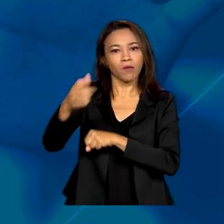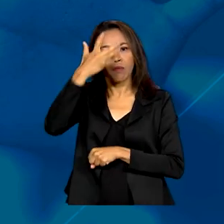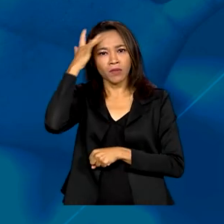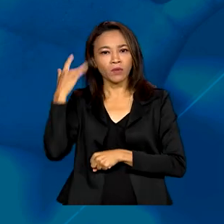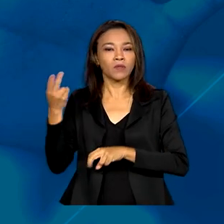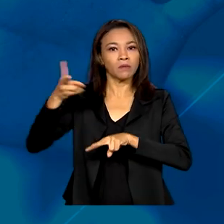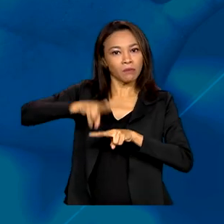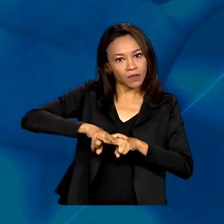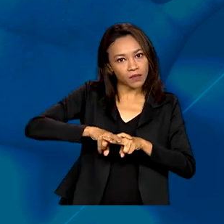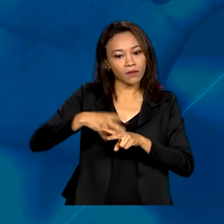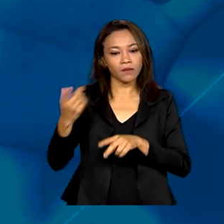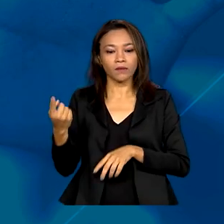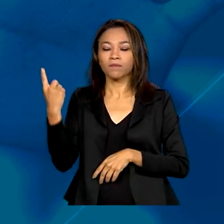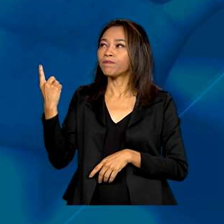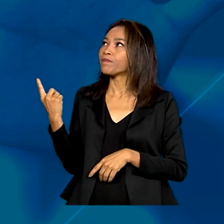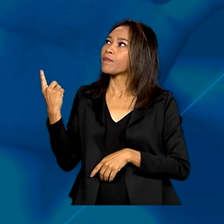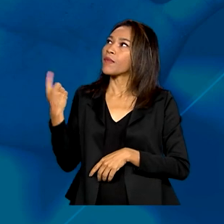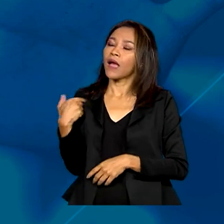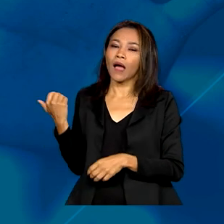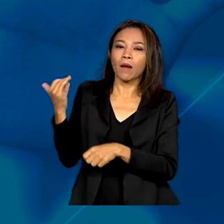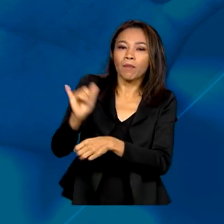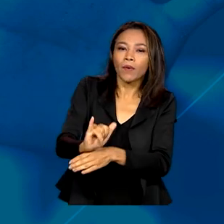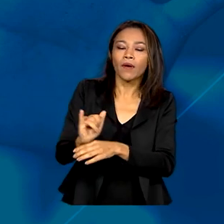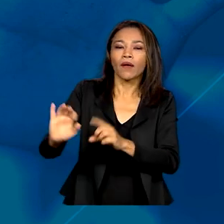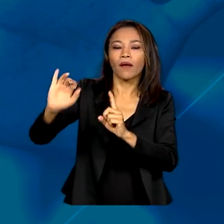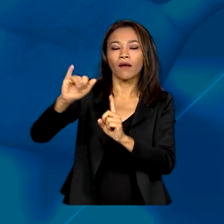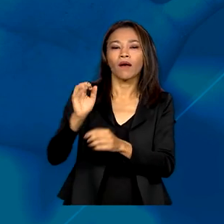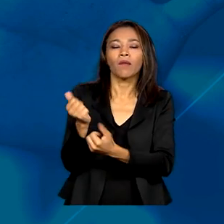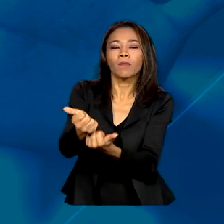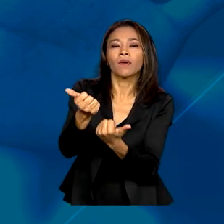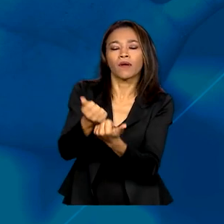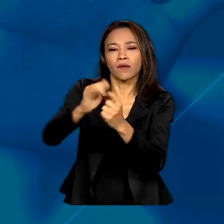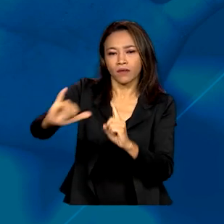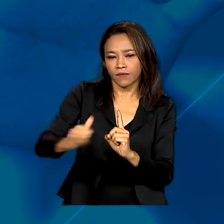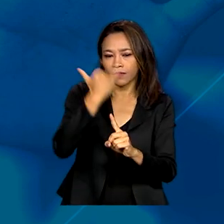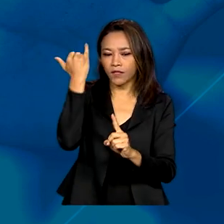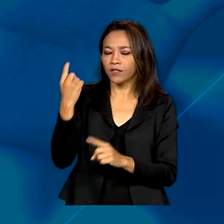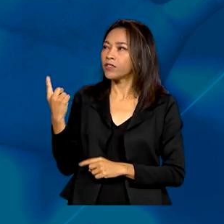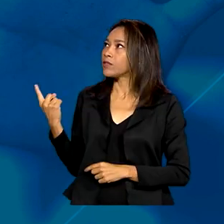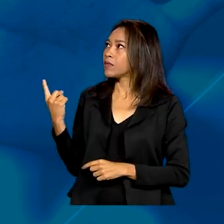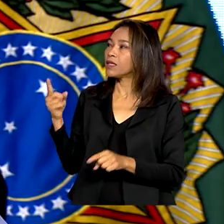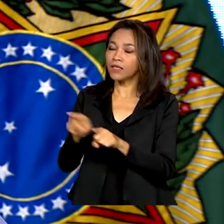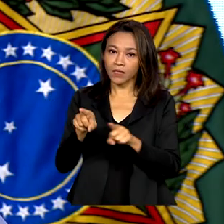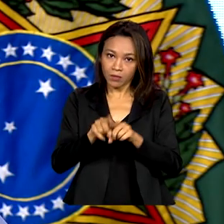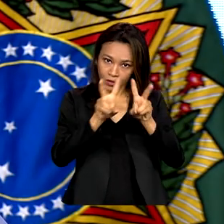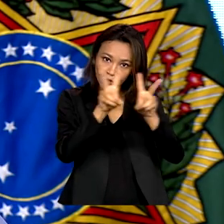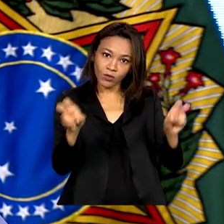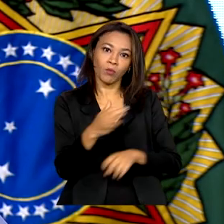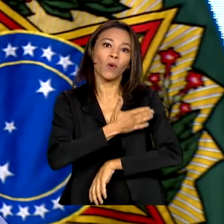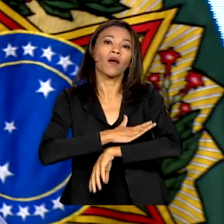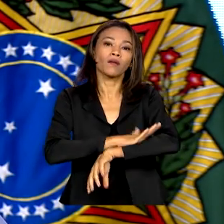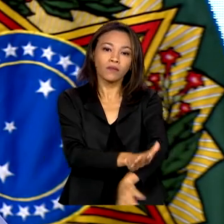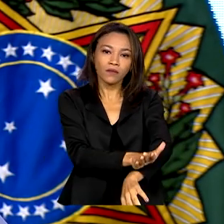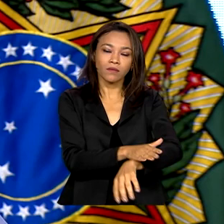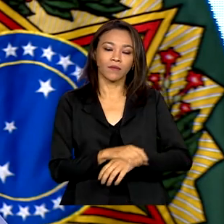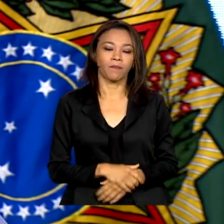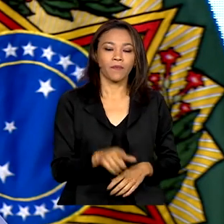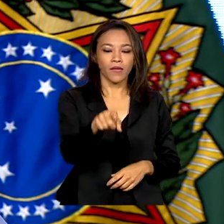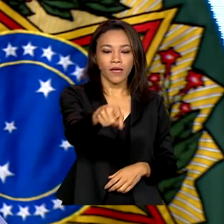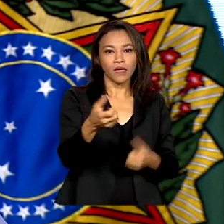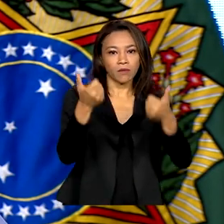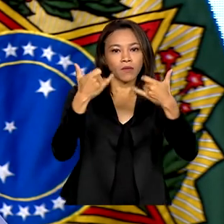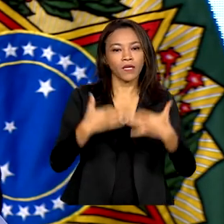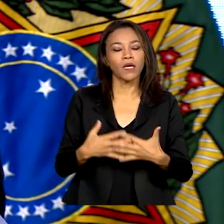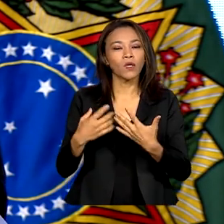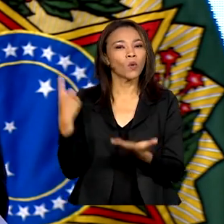egressos, apoio às vítimas da criminalidade e o combate ao racismo estrutural. O papel do Estado é o